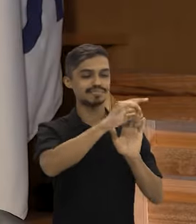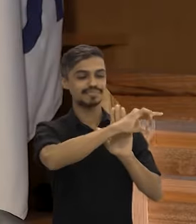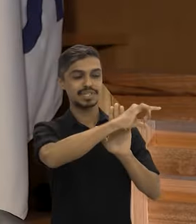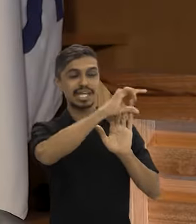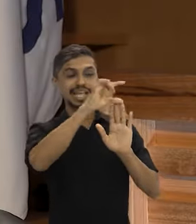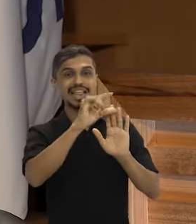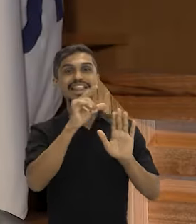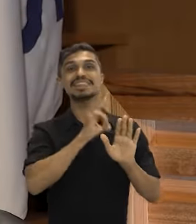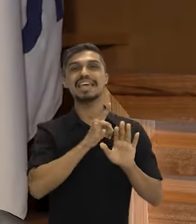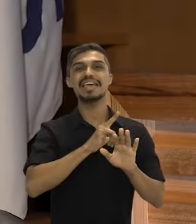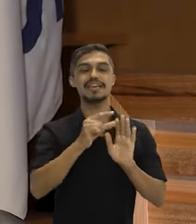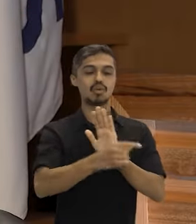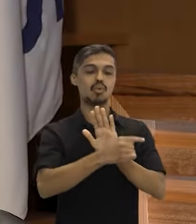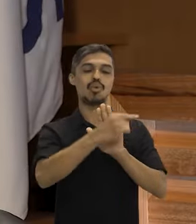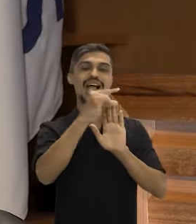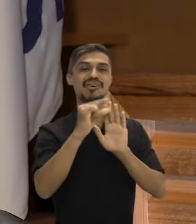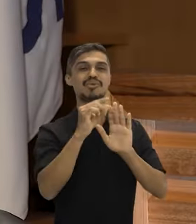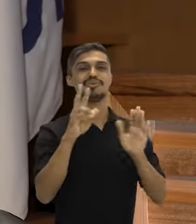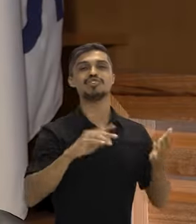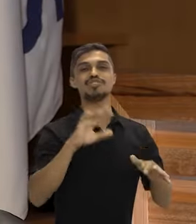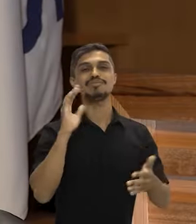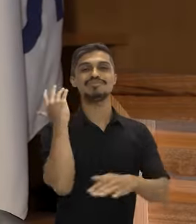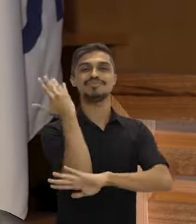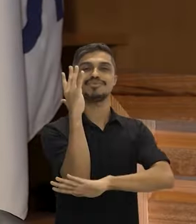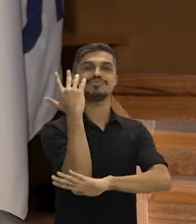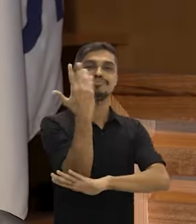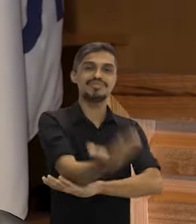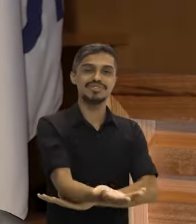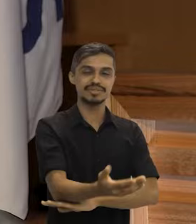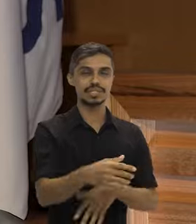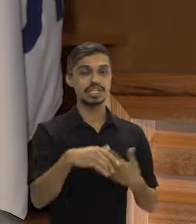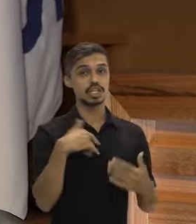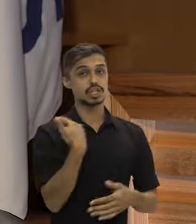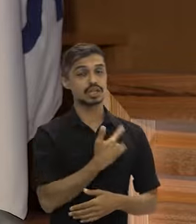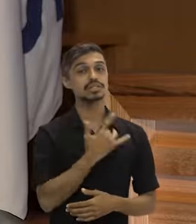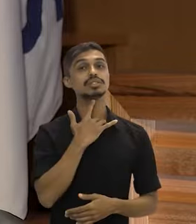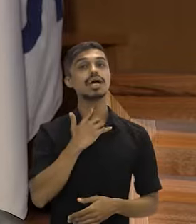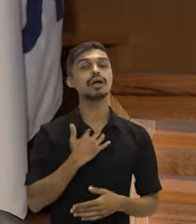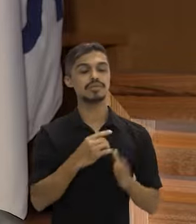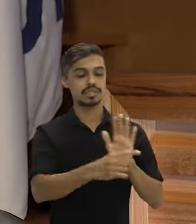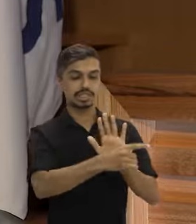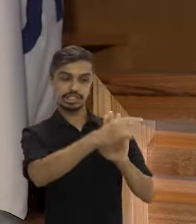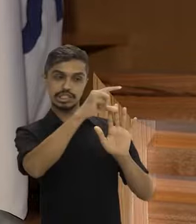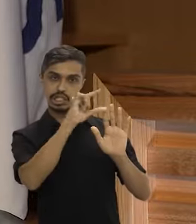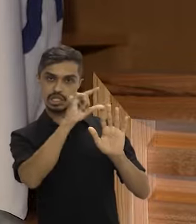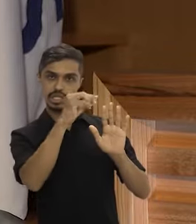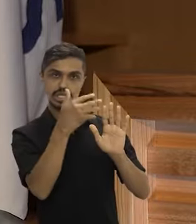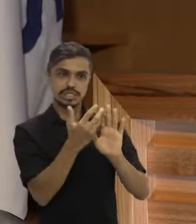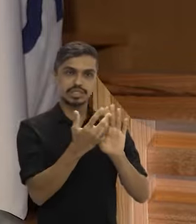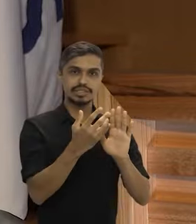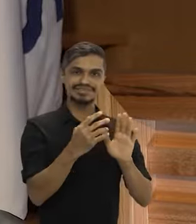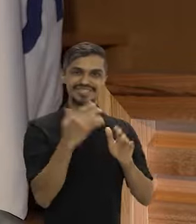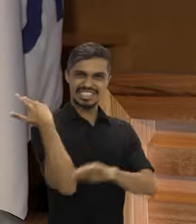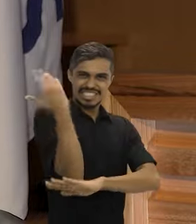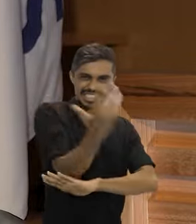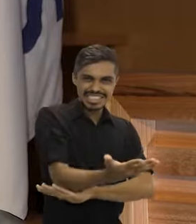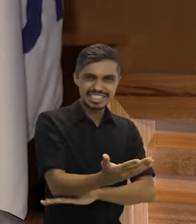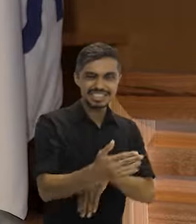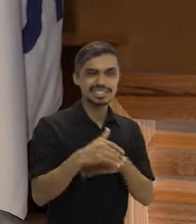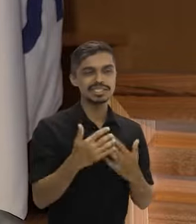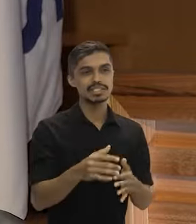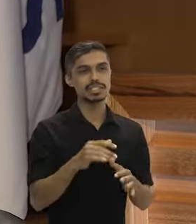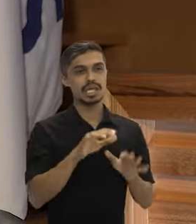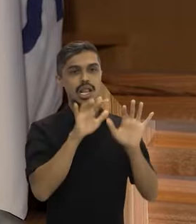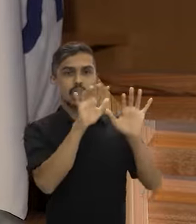território, a gente chama do arco do desmatamento. O nós queremos fazer? Nós queremos transformar esse arco do desmatamento, que é o